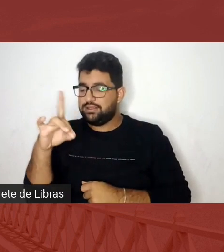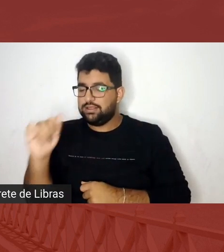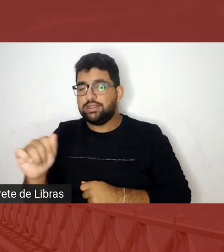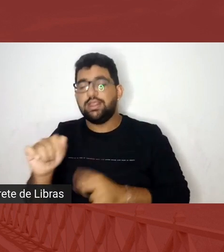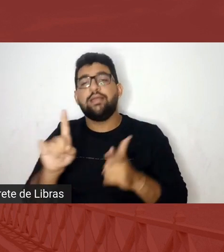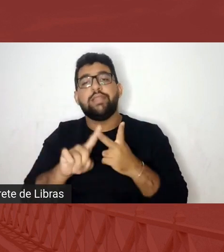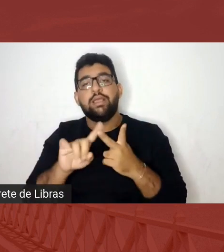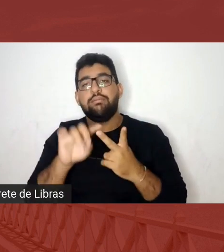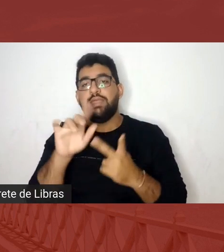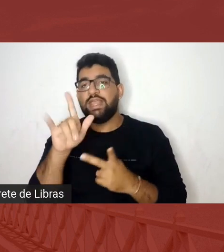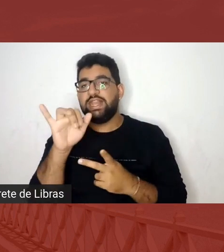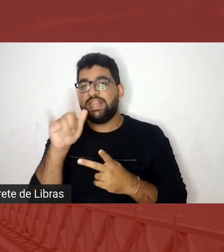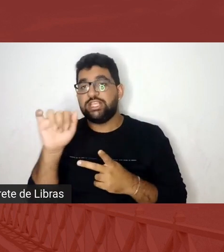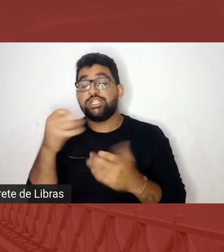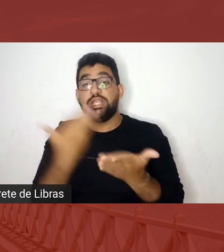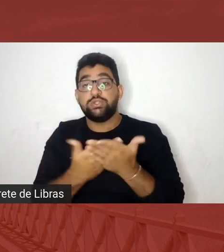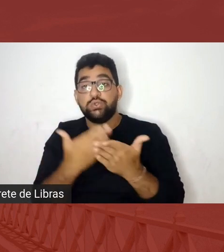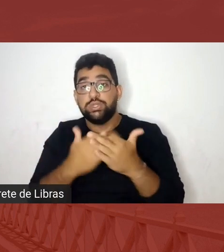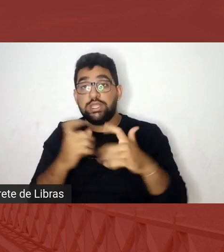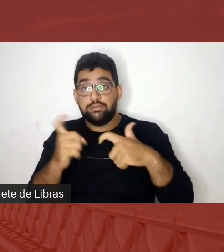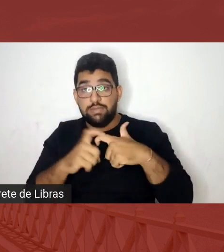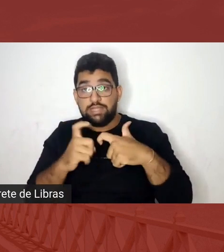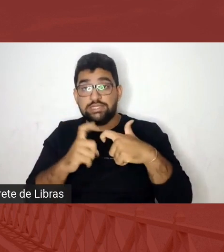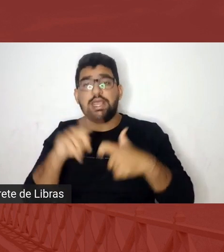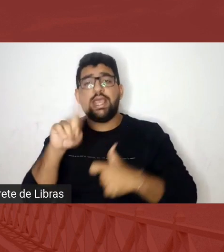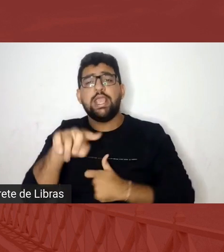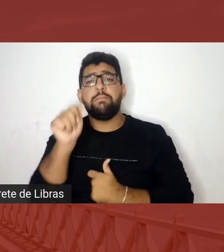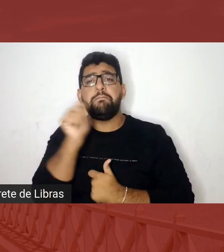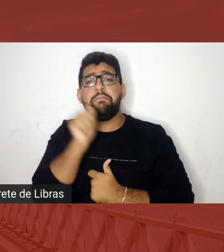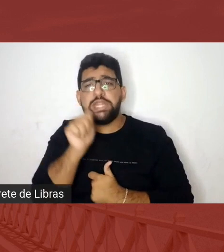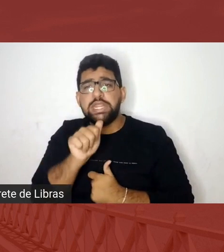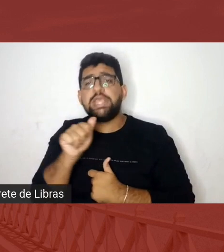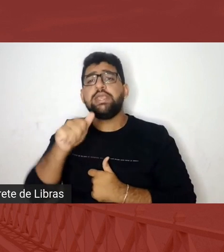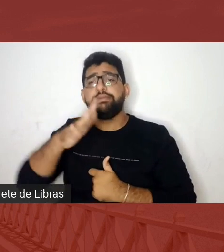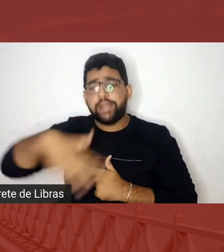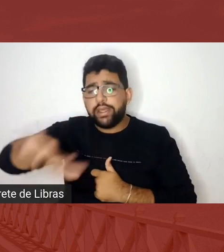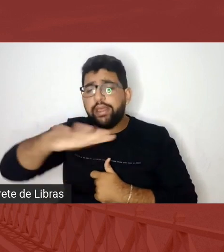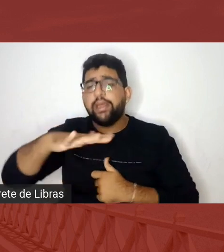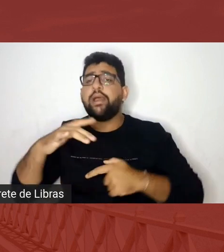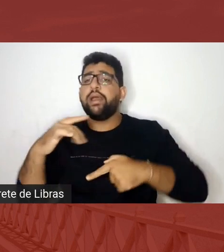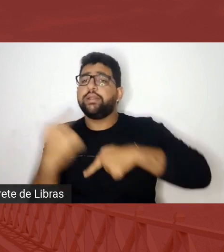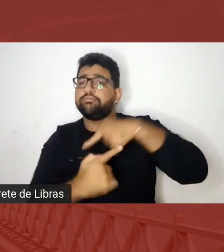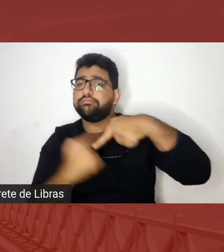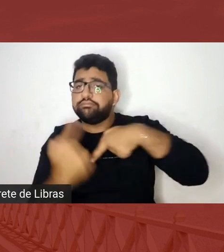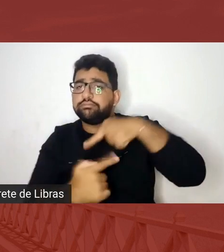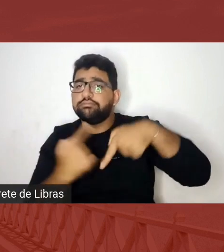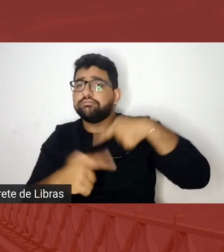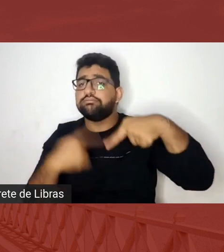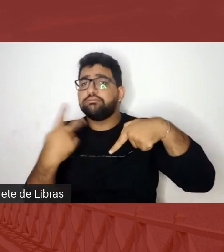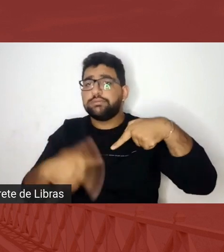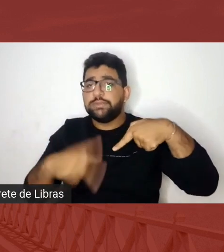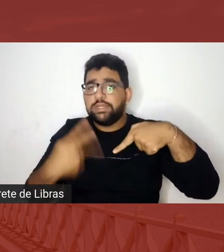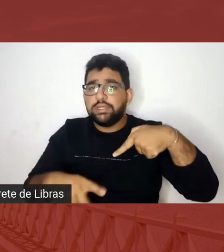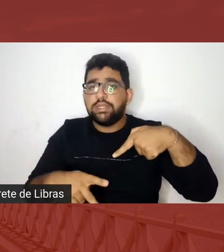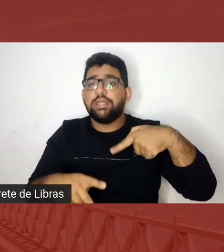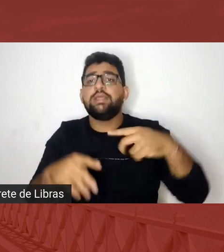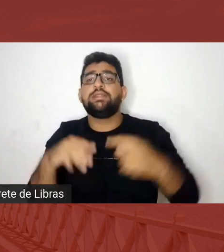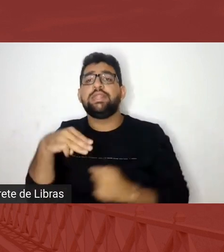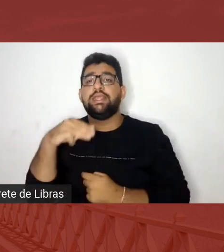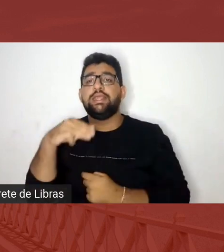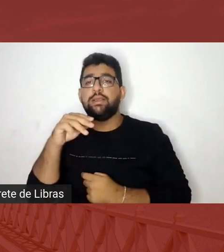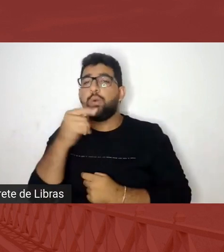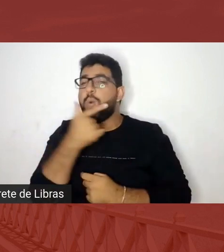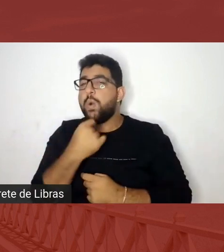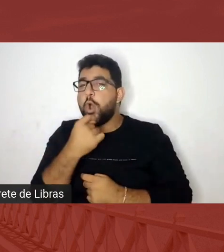que está fazendo medicina e é uma garota quilombola vindo aqui desse território, como a Nicole que está fazendo direito,